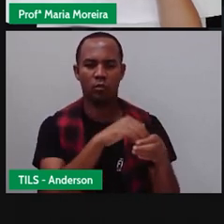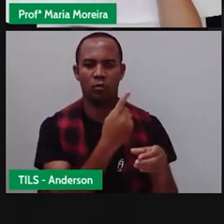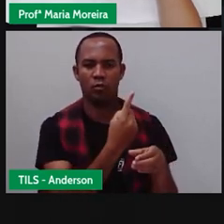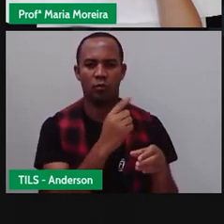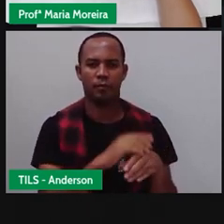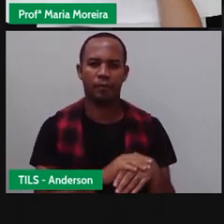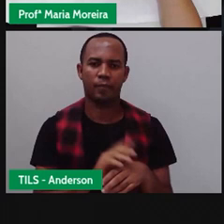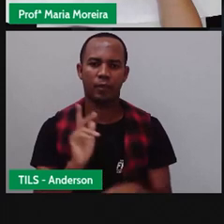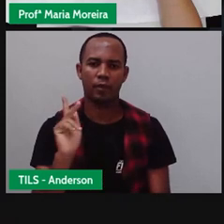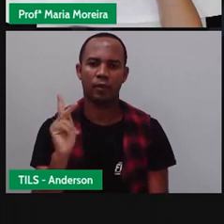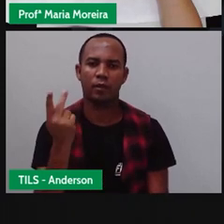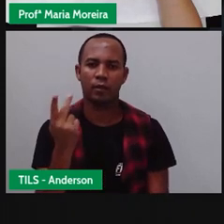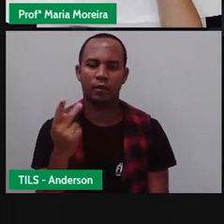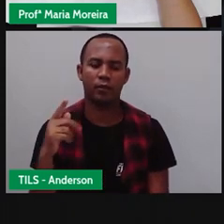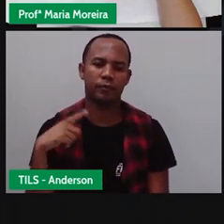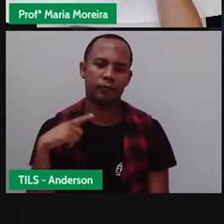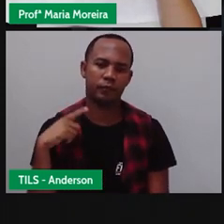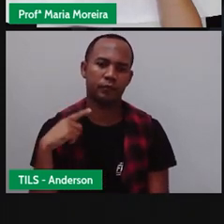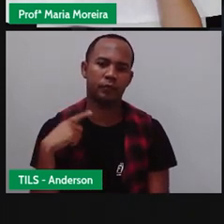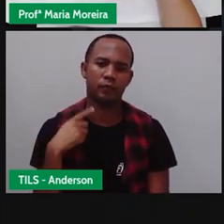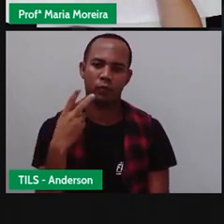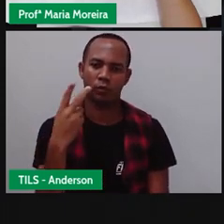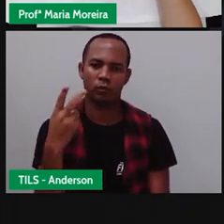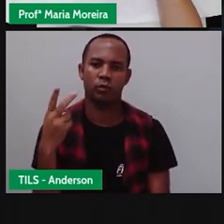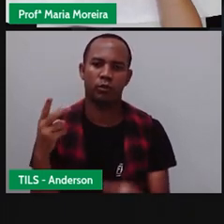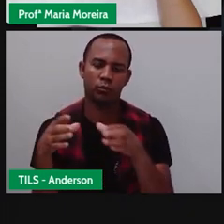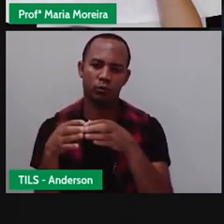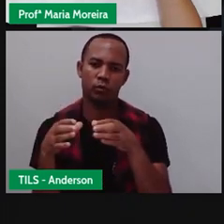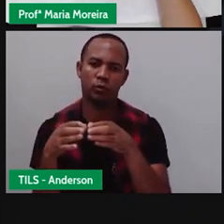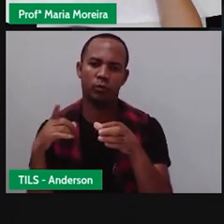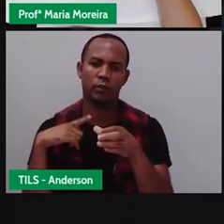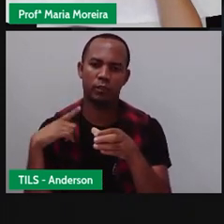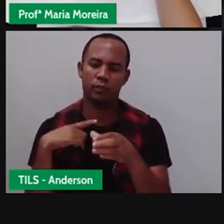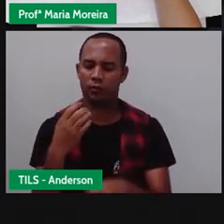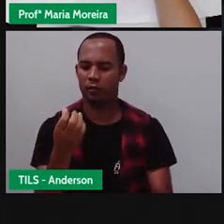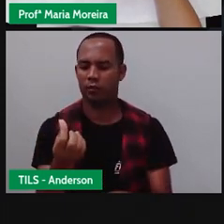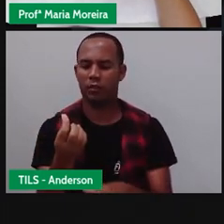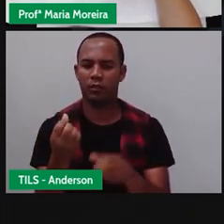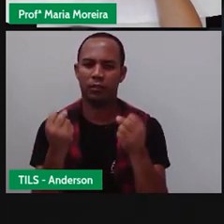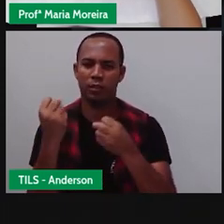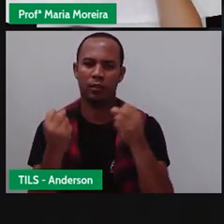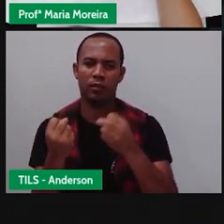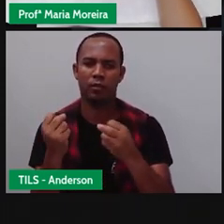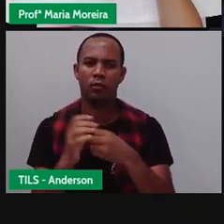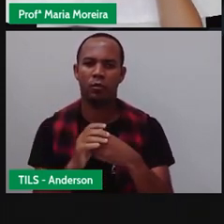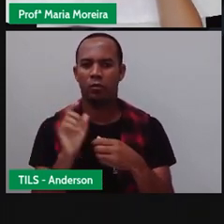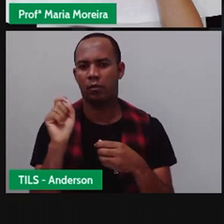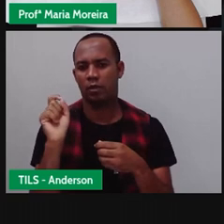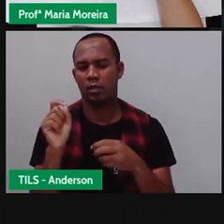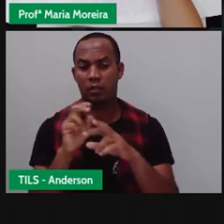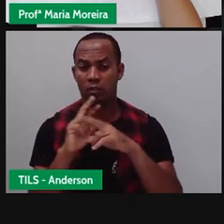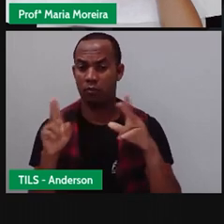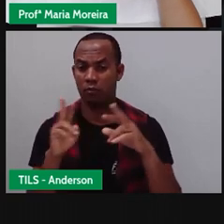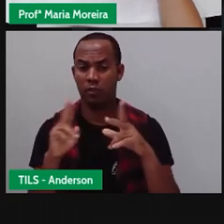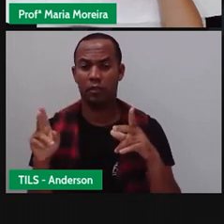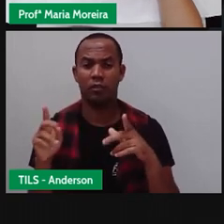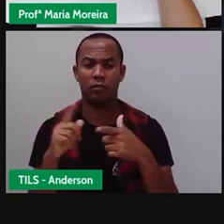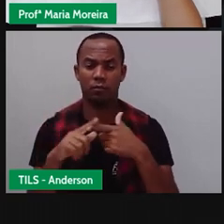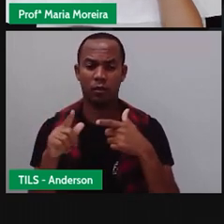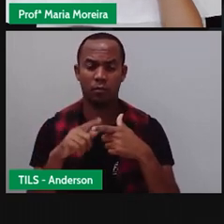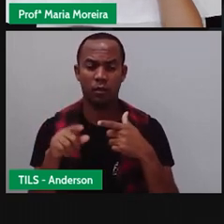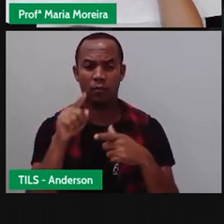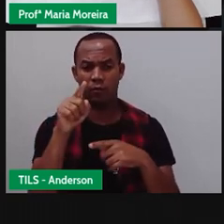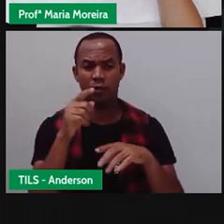letra H, eu tenho dois grupos e cada grupo está com seis carrinhos. Então, são situações aí diferentes que vocês vão